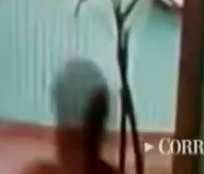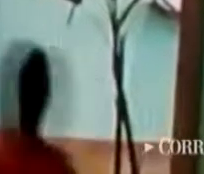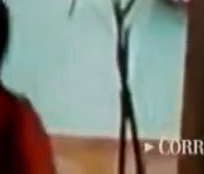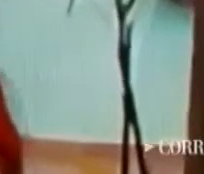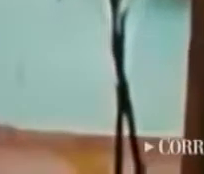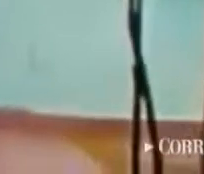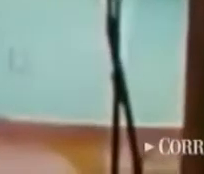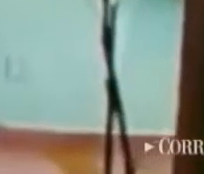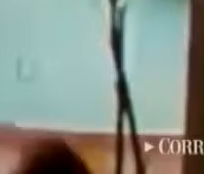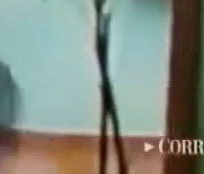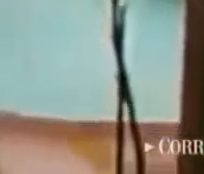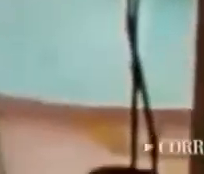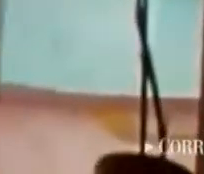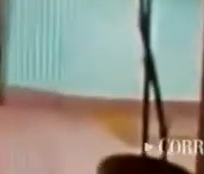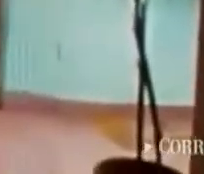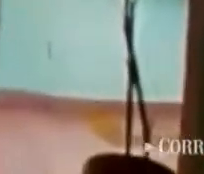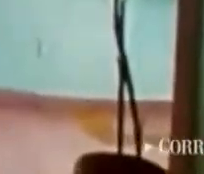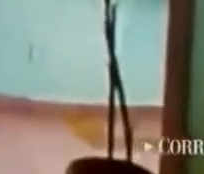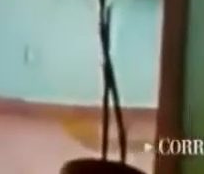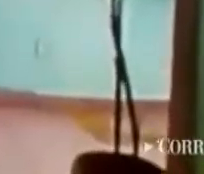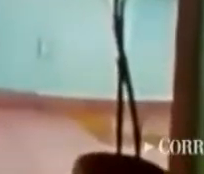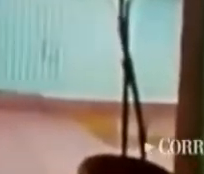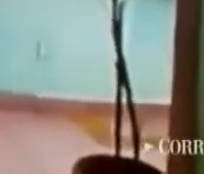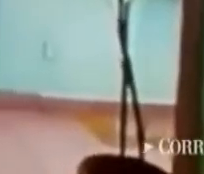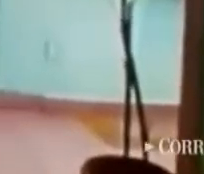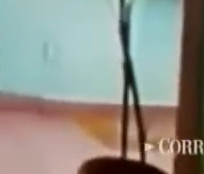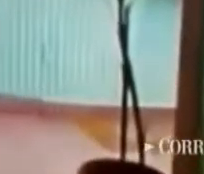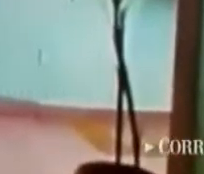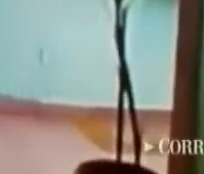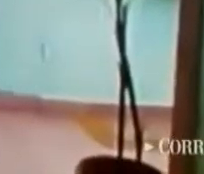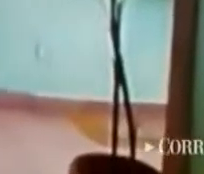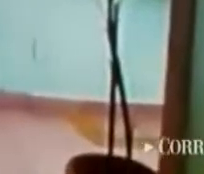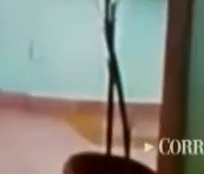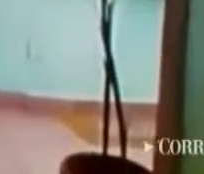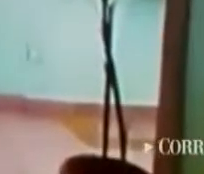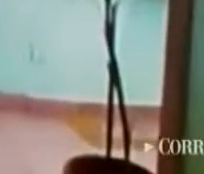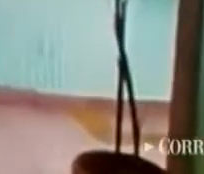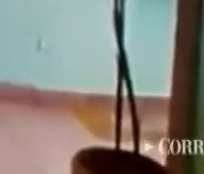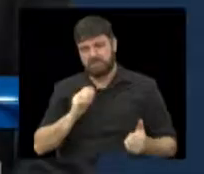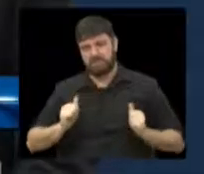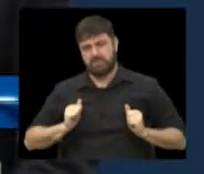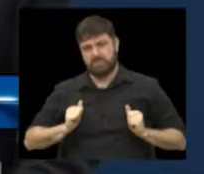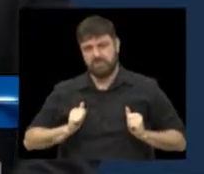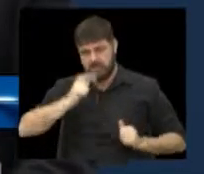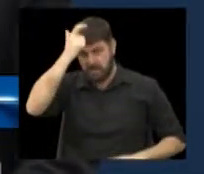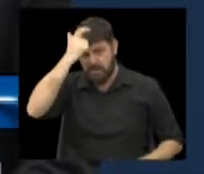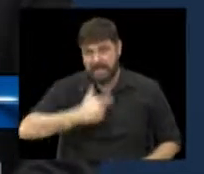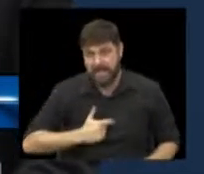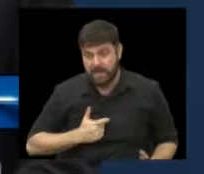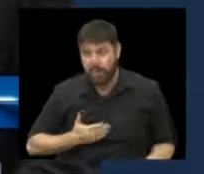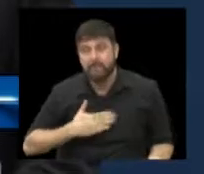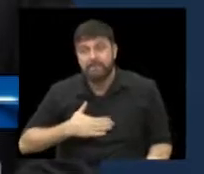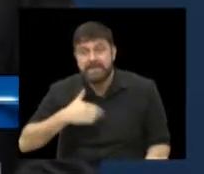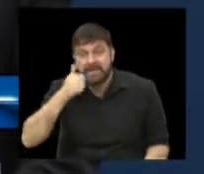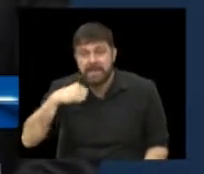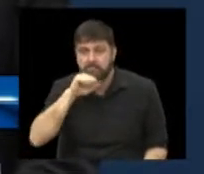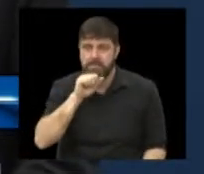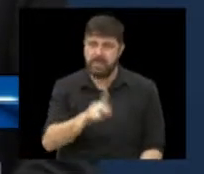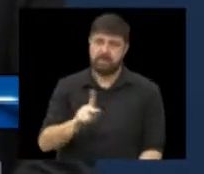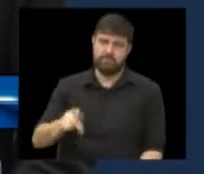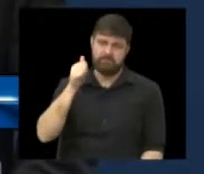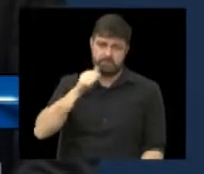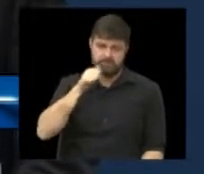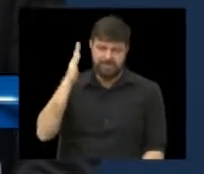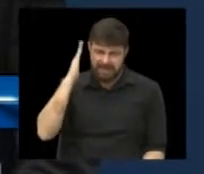A briga só termina quando a vice-diretora cai no chão e os presentes ajudam a separar. Sou filho de professora. Eu sei